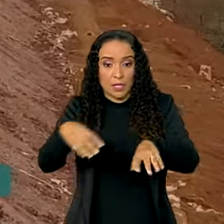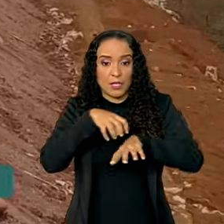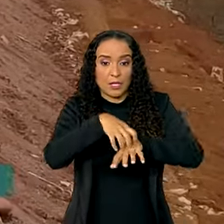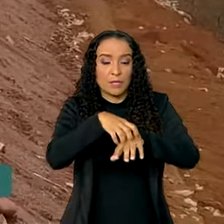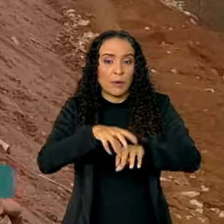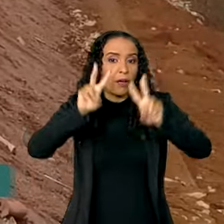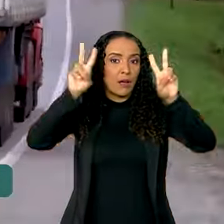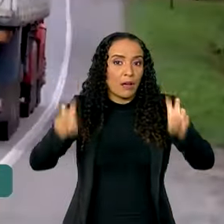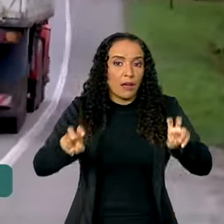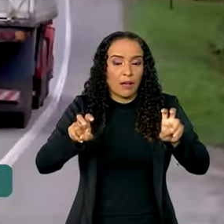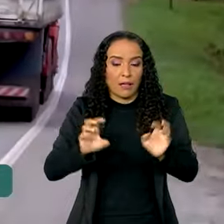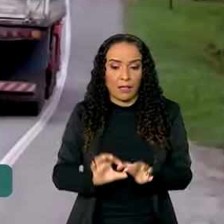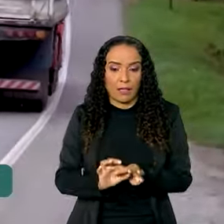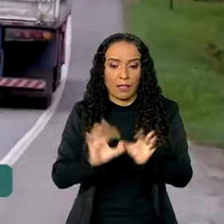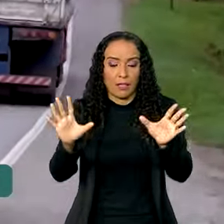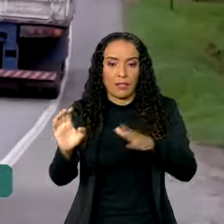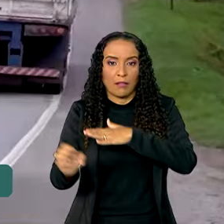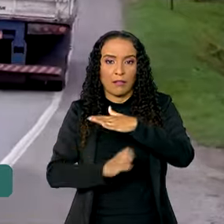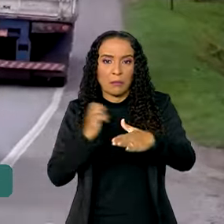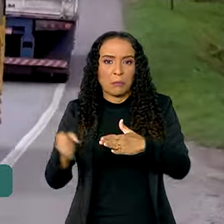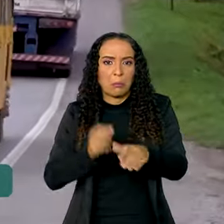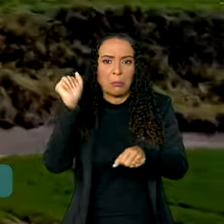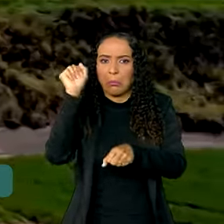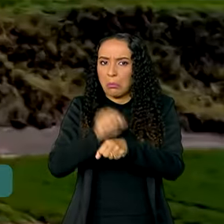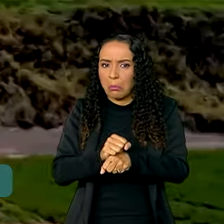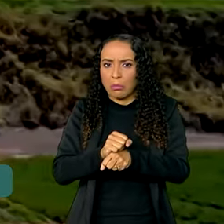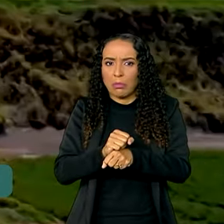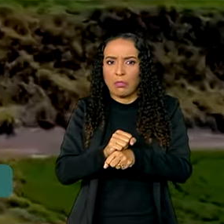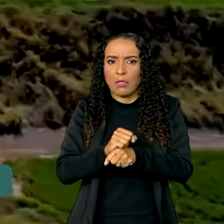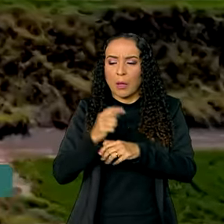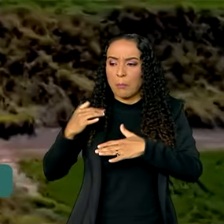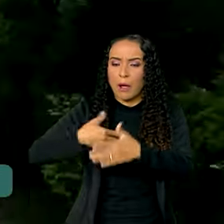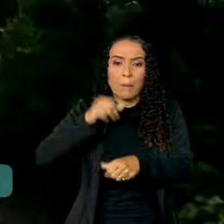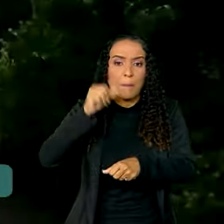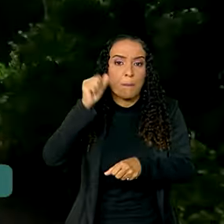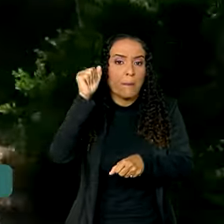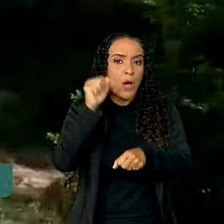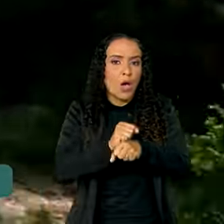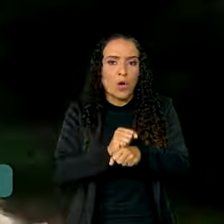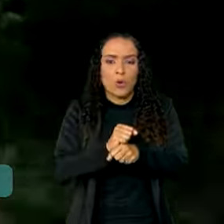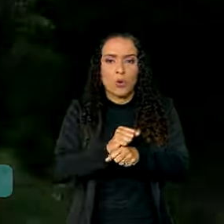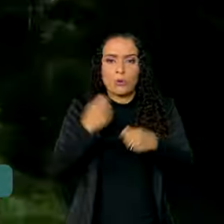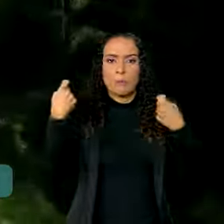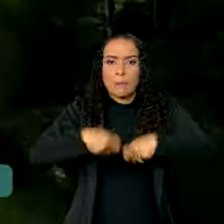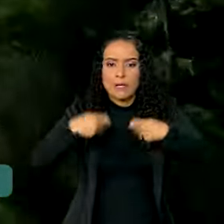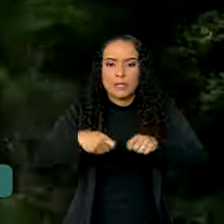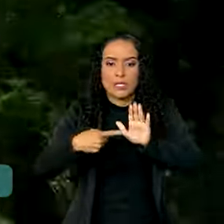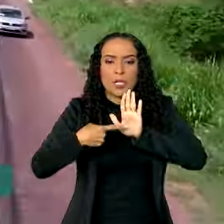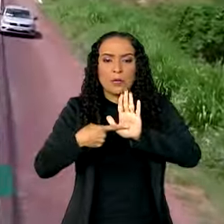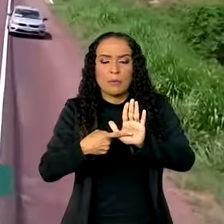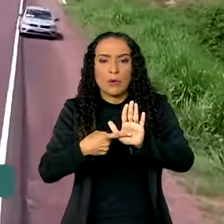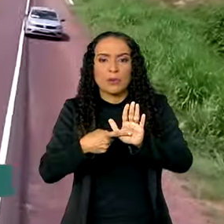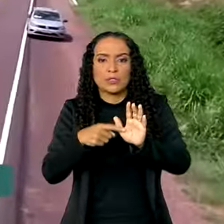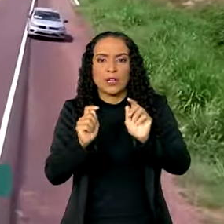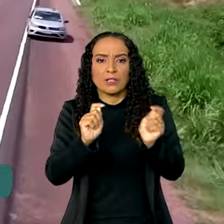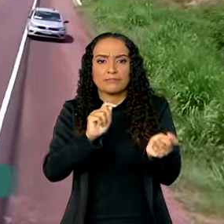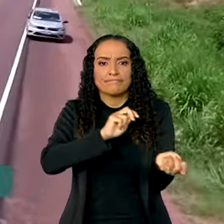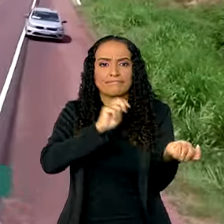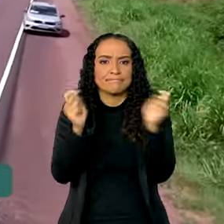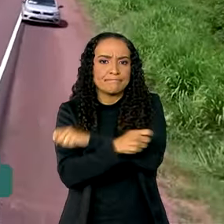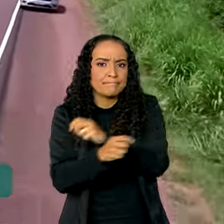são as chamadas concessões estressadas, que deixaram de acompanhar o crescimento de tendas e apresentam contrapartidas